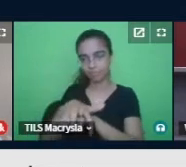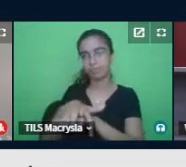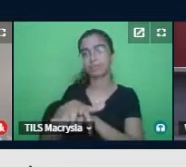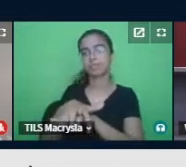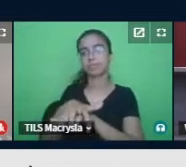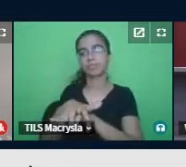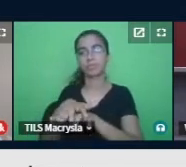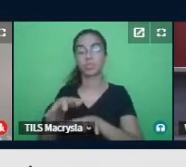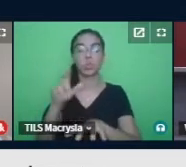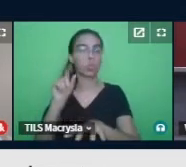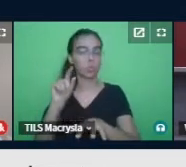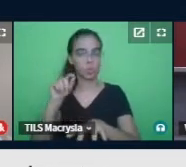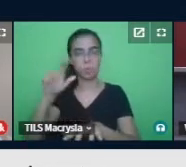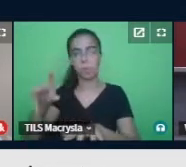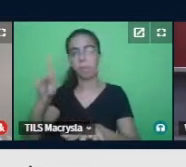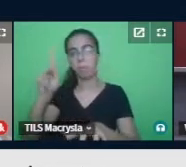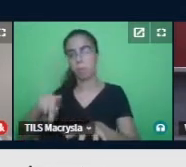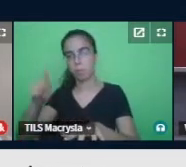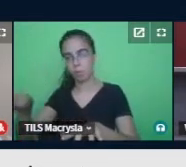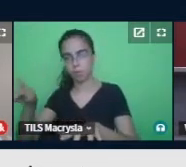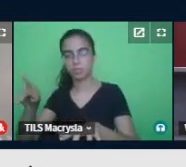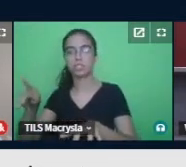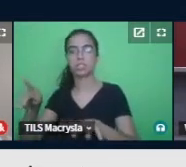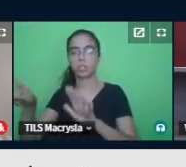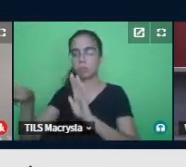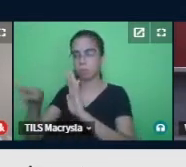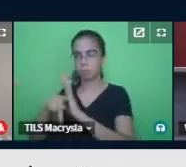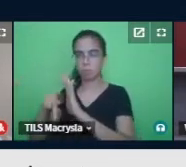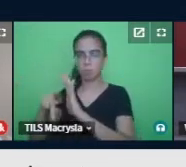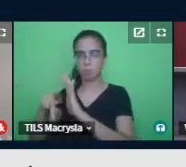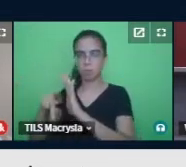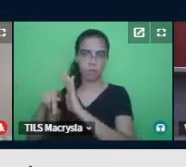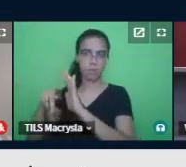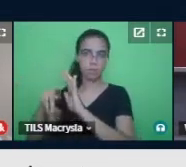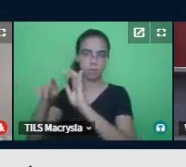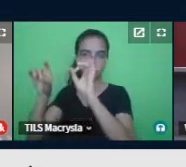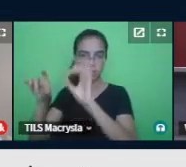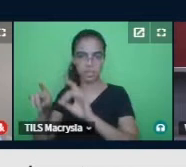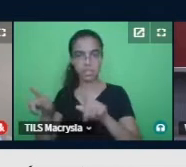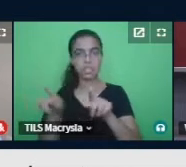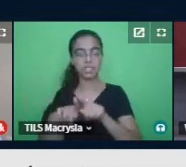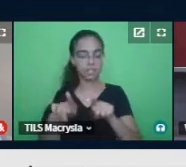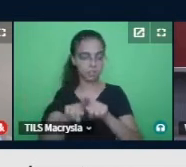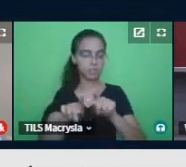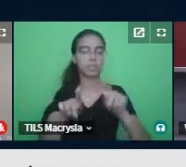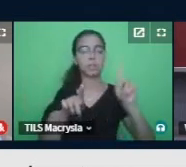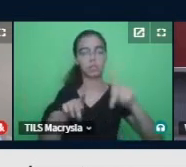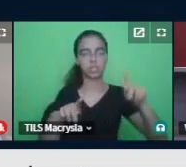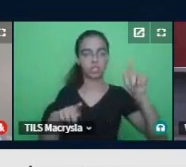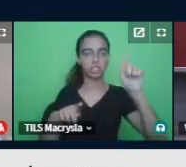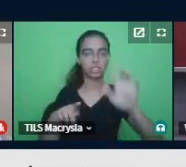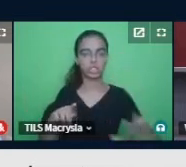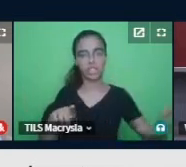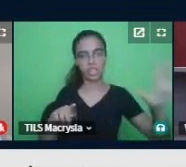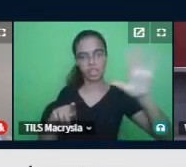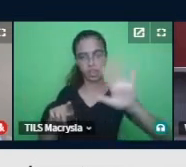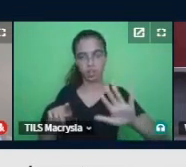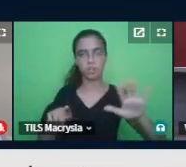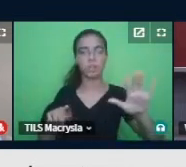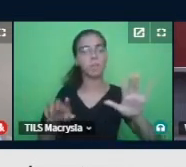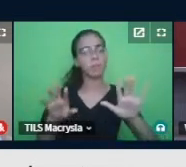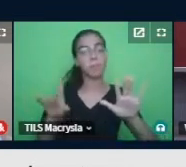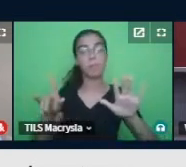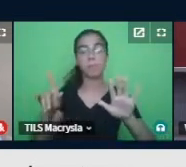especializado e o professor da classe comum, nós também acreditamos, mas, como proposta principal,